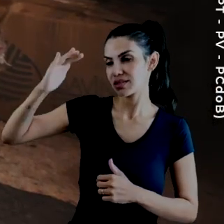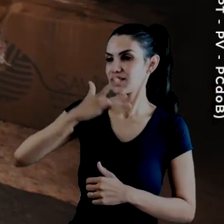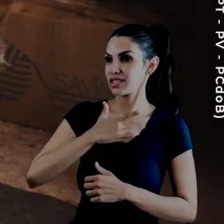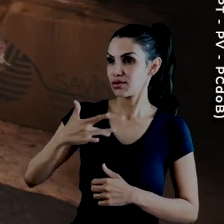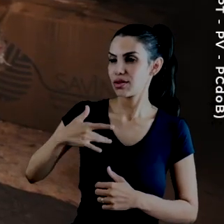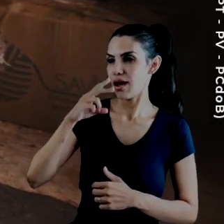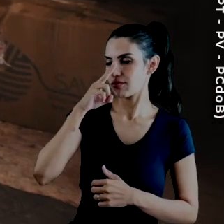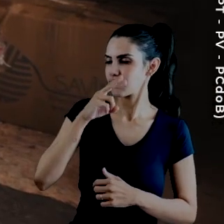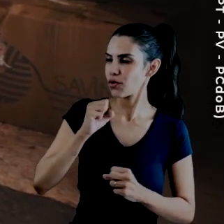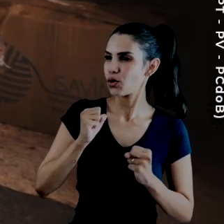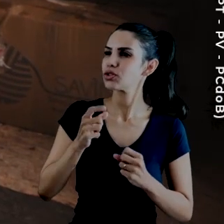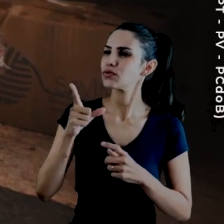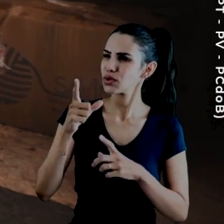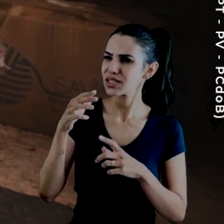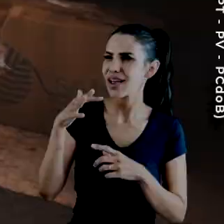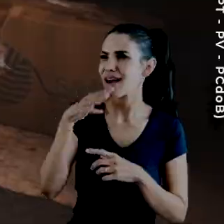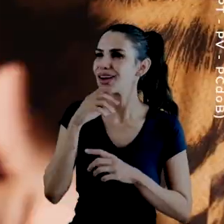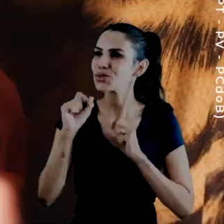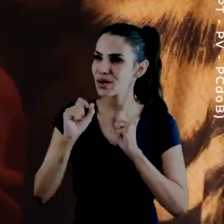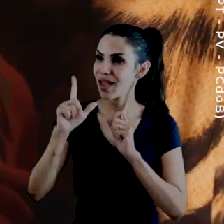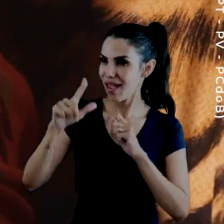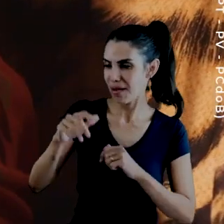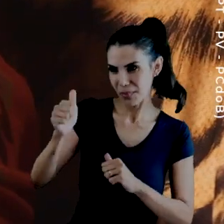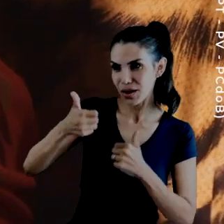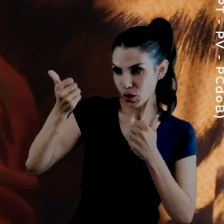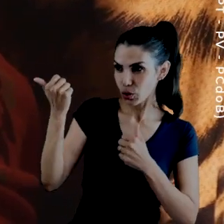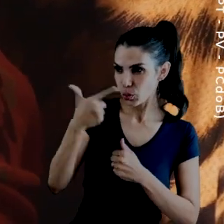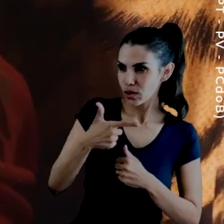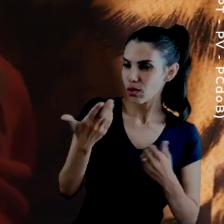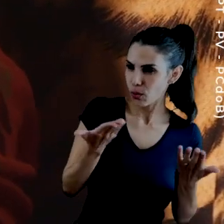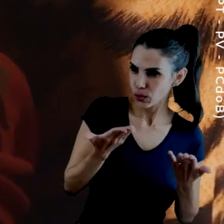vê essa possibilidade? Você acha que seria melhor do que é hoje?